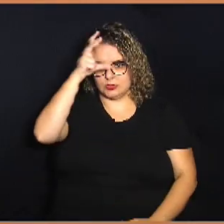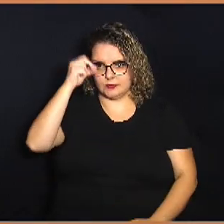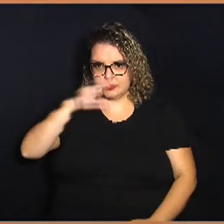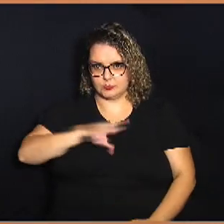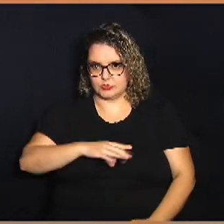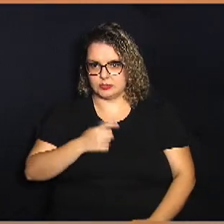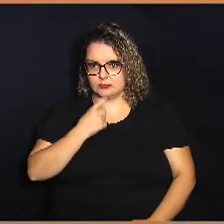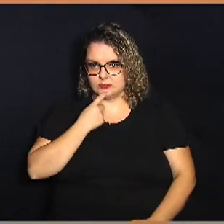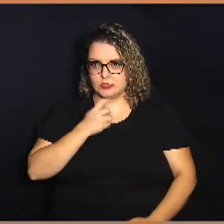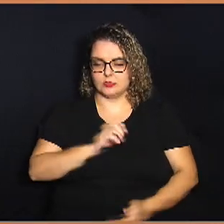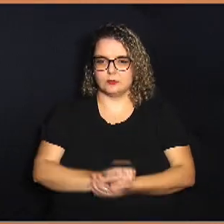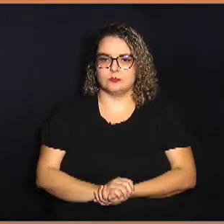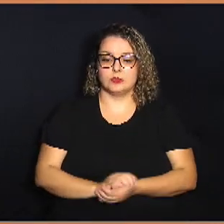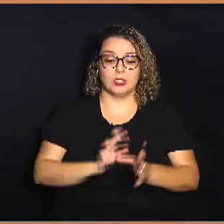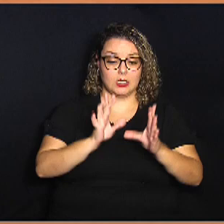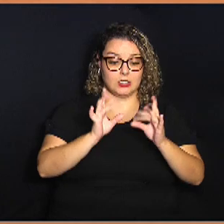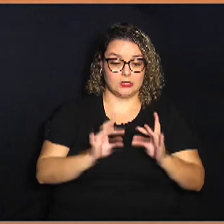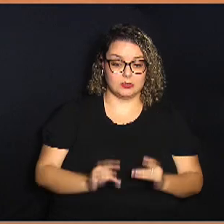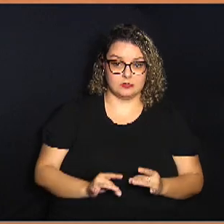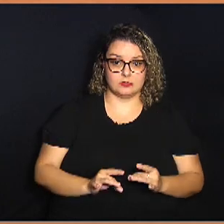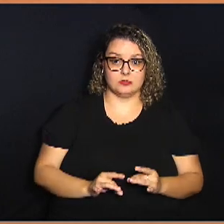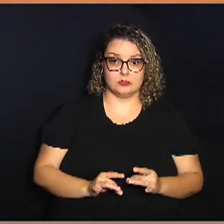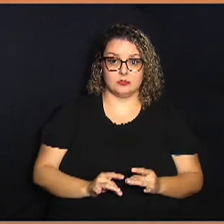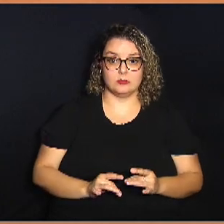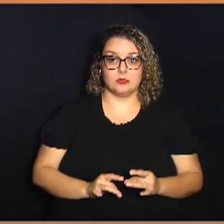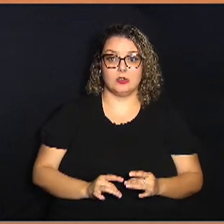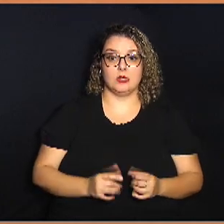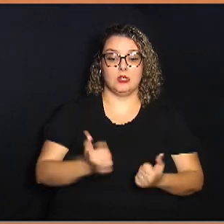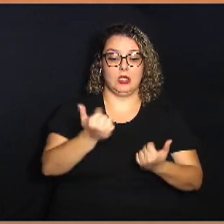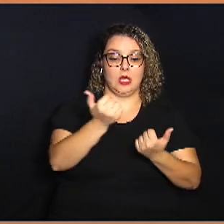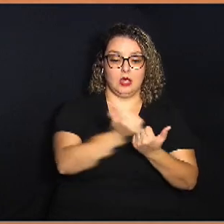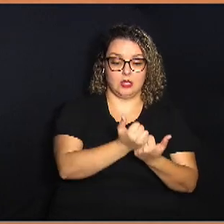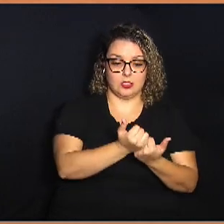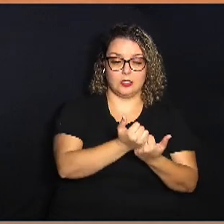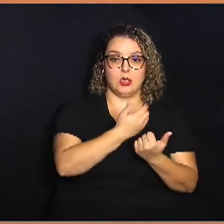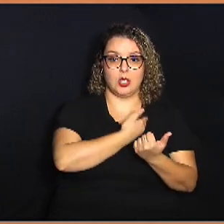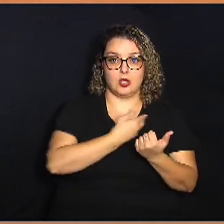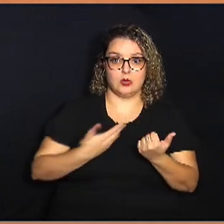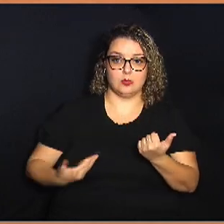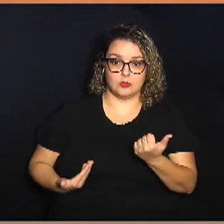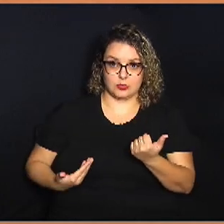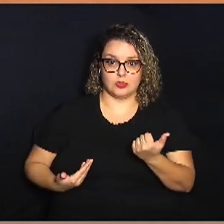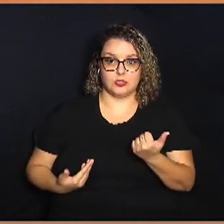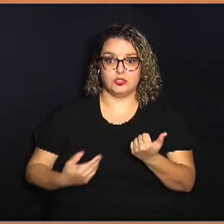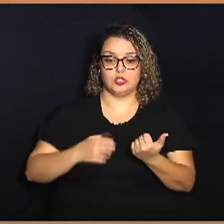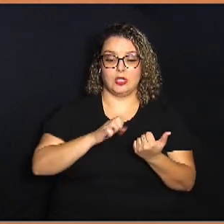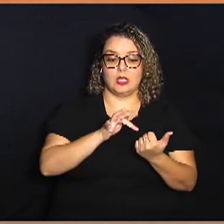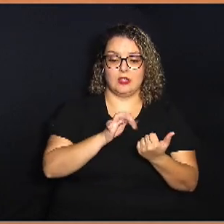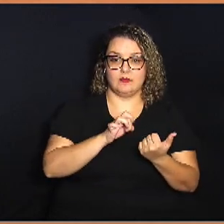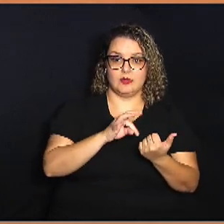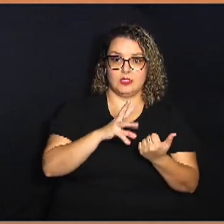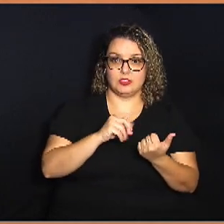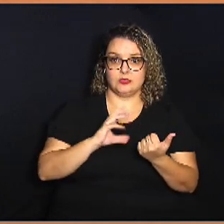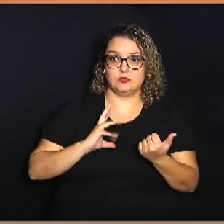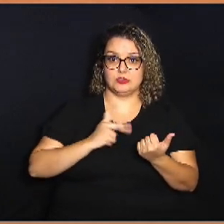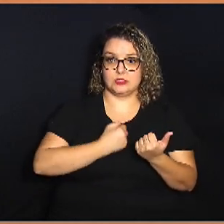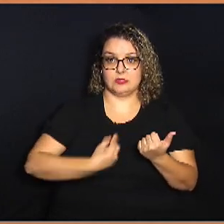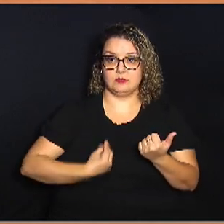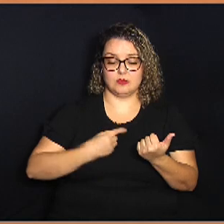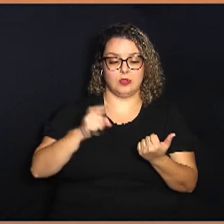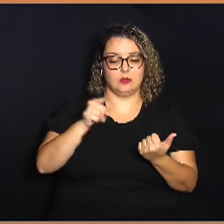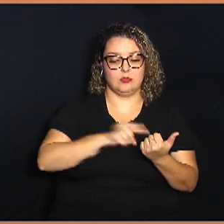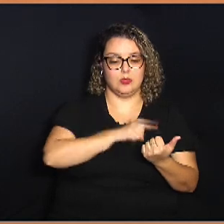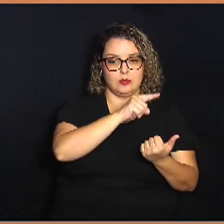que dispõe sobre a extinção de cargos públicos de provimento efetivo de salva-vidas na